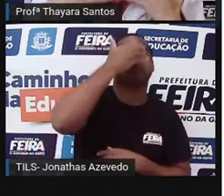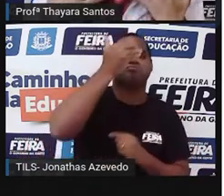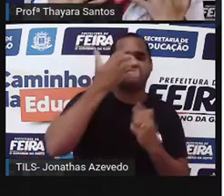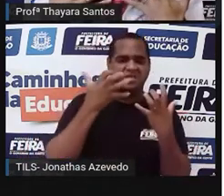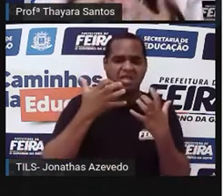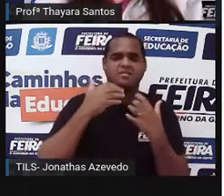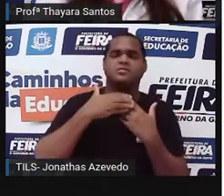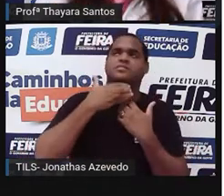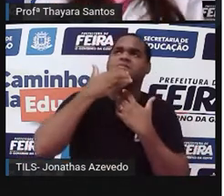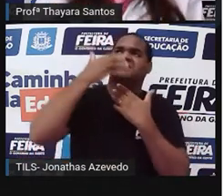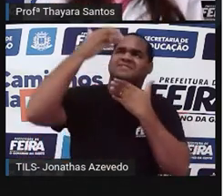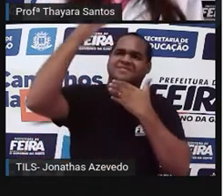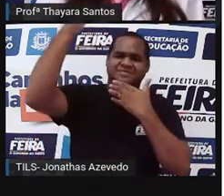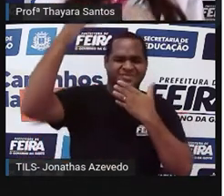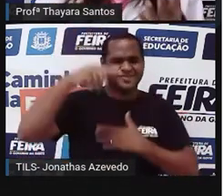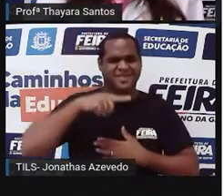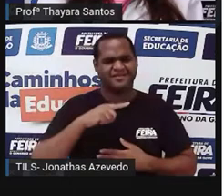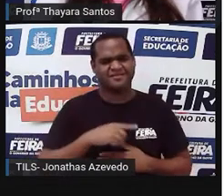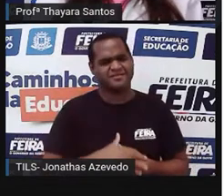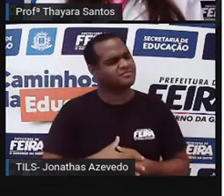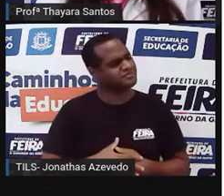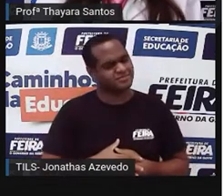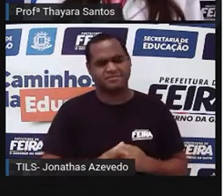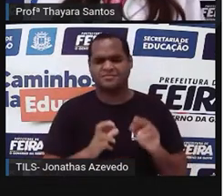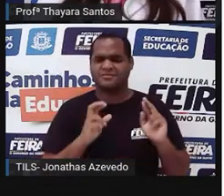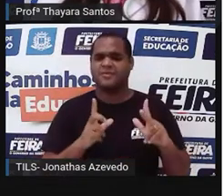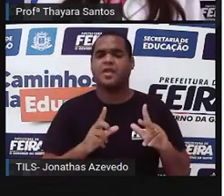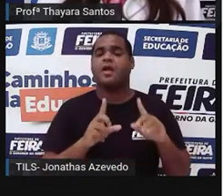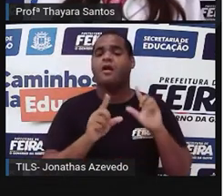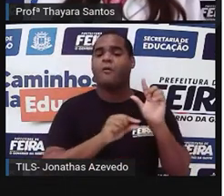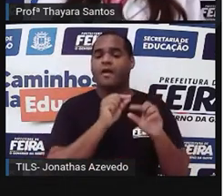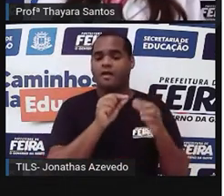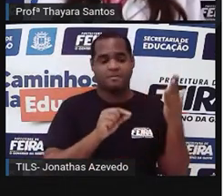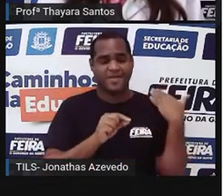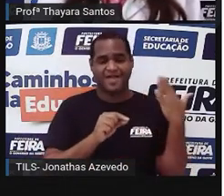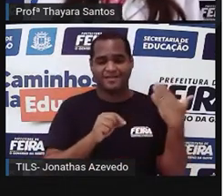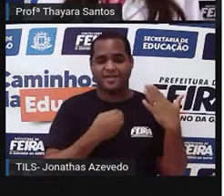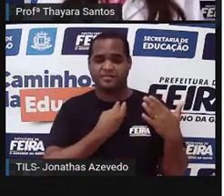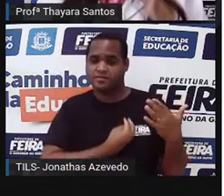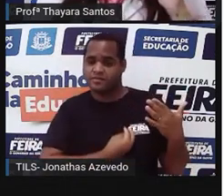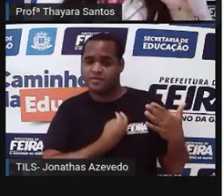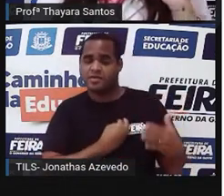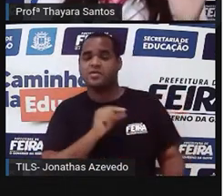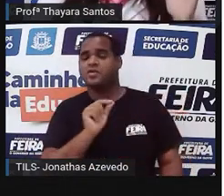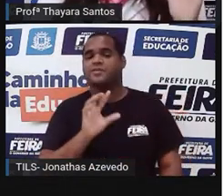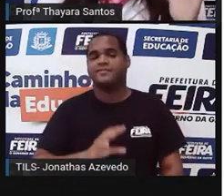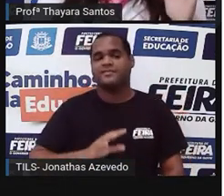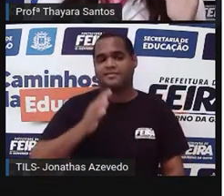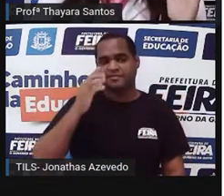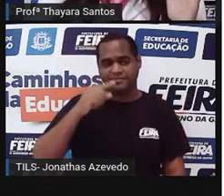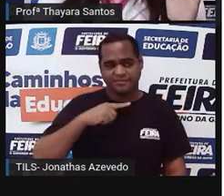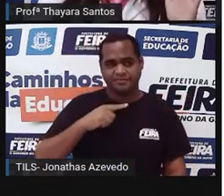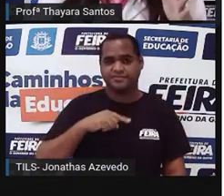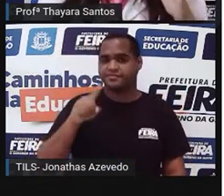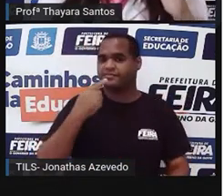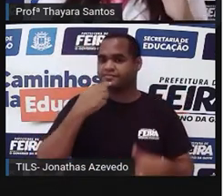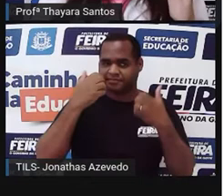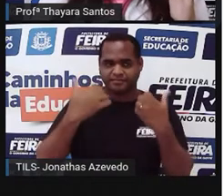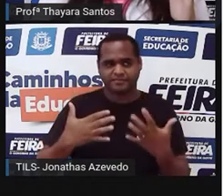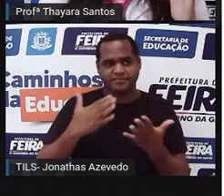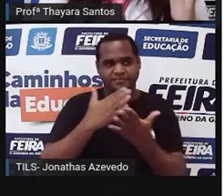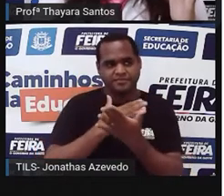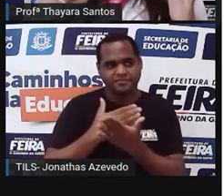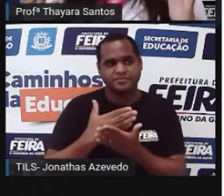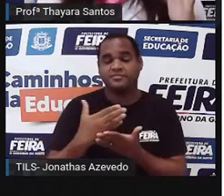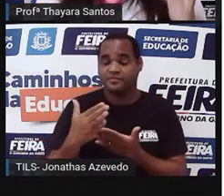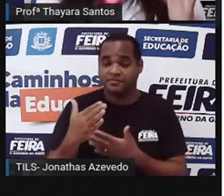que o pescoço dela cresça. Na verdade, o aconteceu naquela época ali foi que, como eu falei no começo, as girafas de